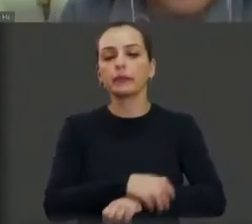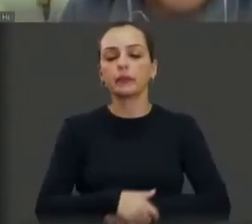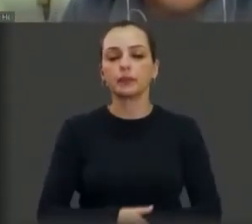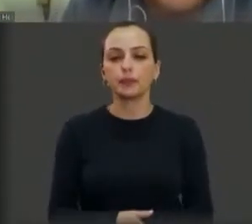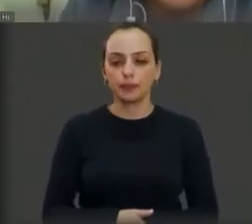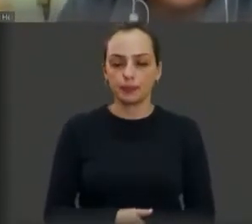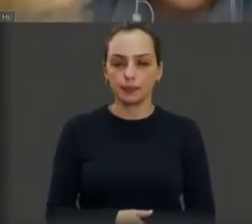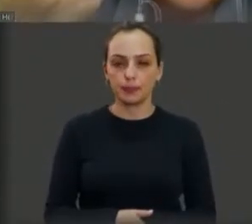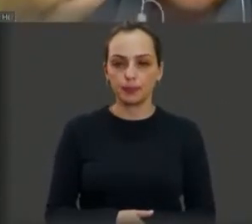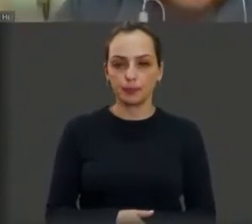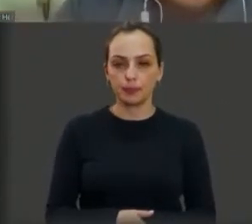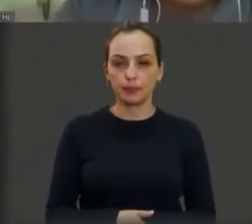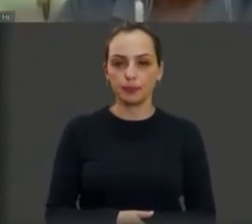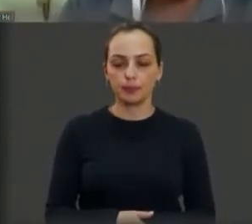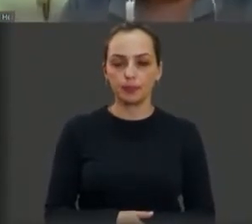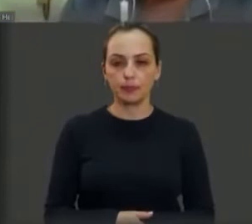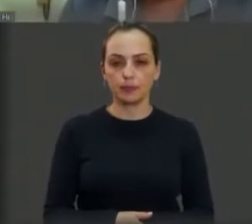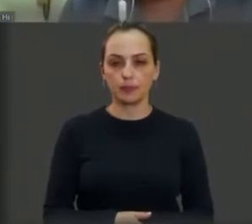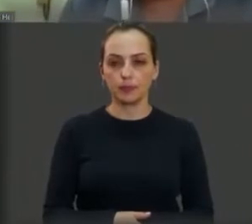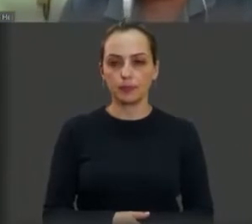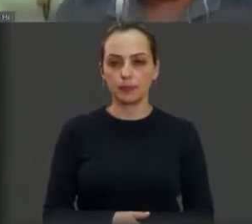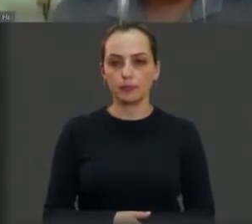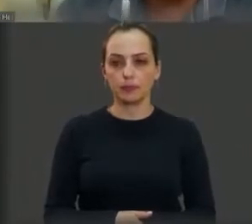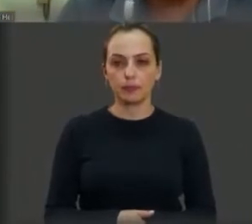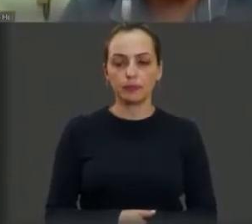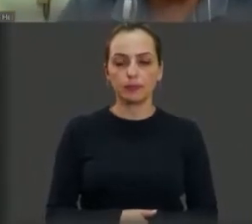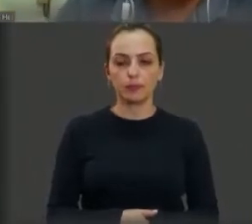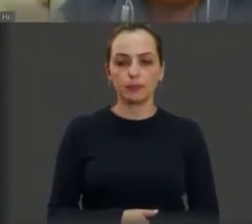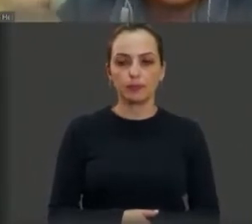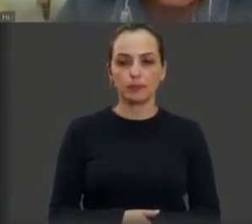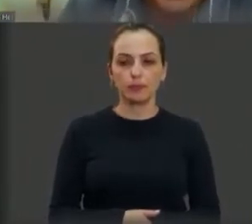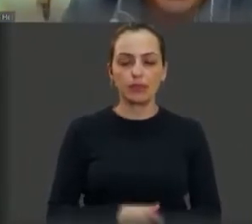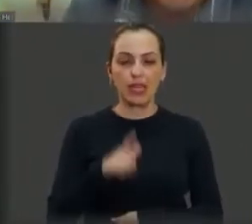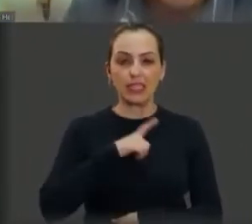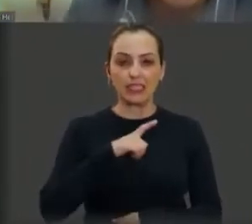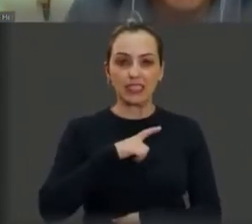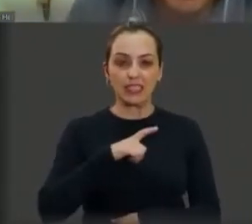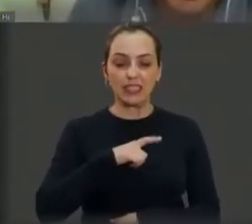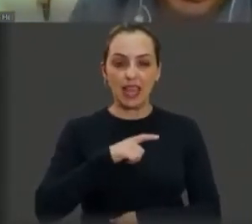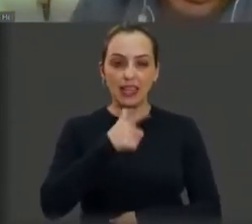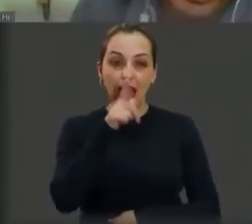As piscinas olímpicas estão com baixa temperatura,